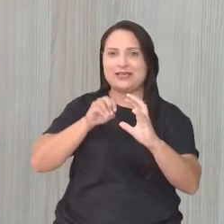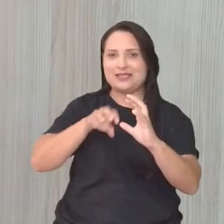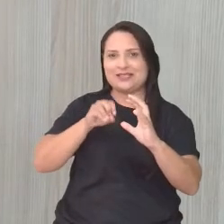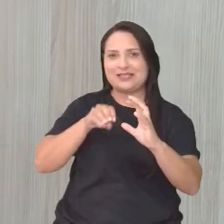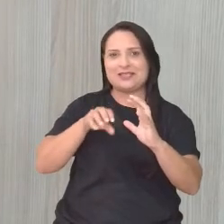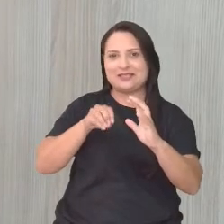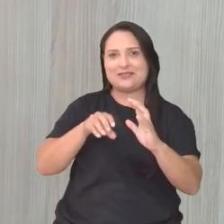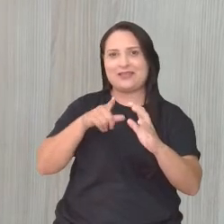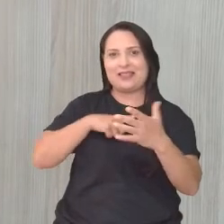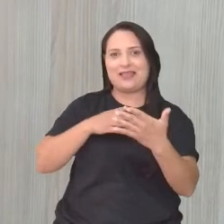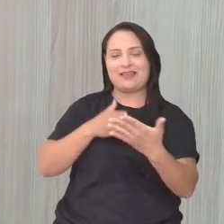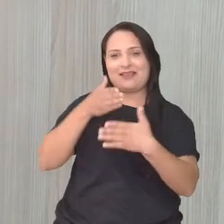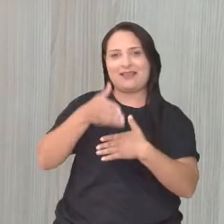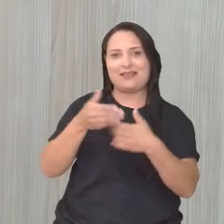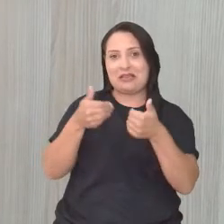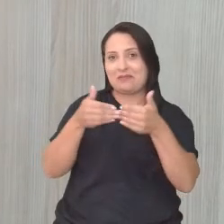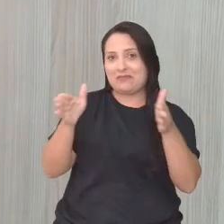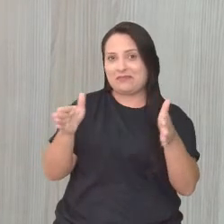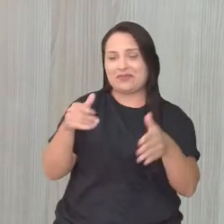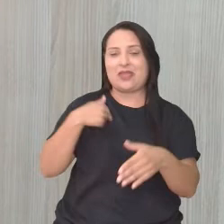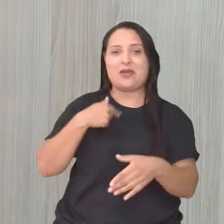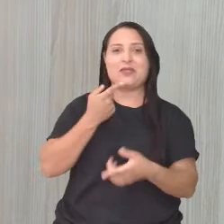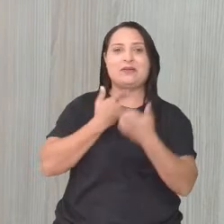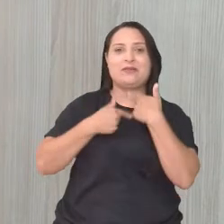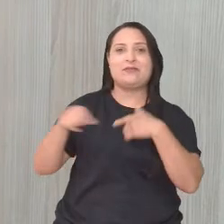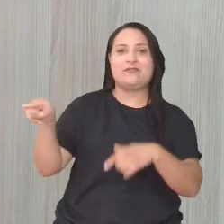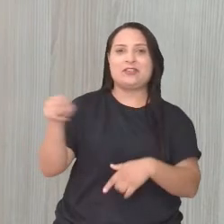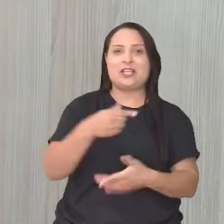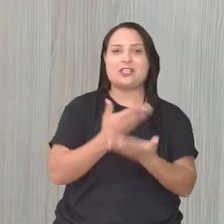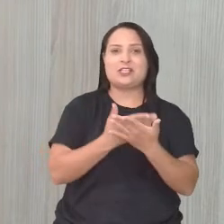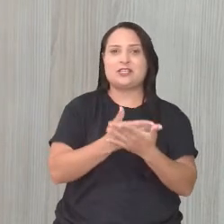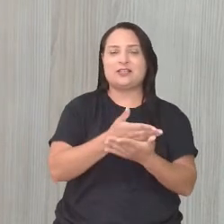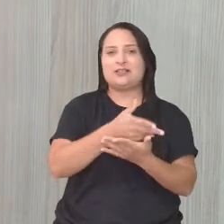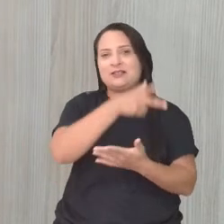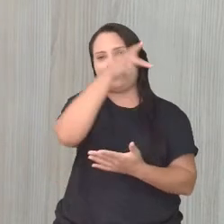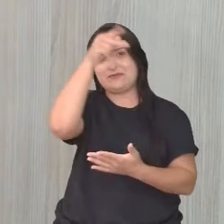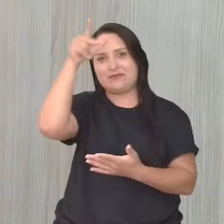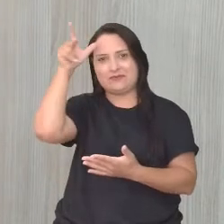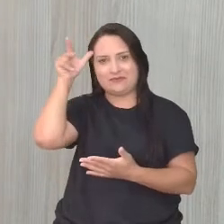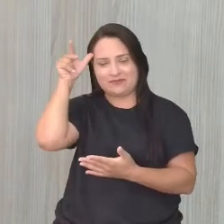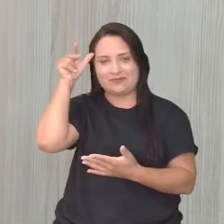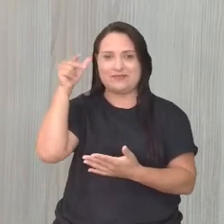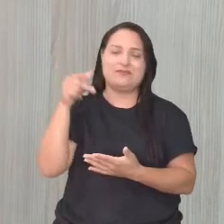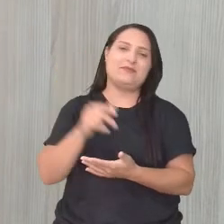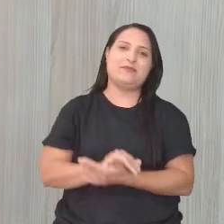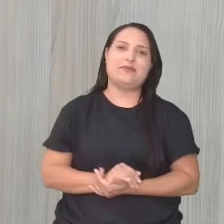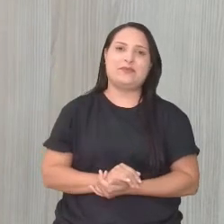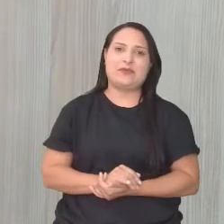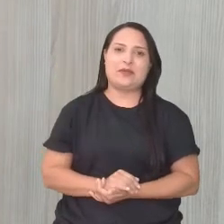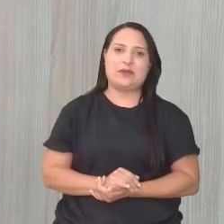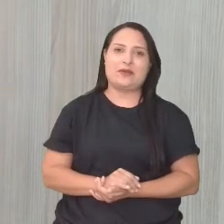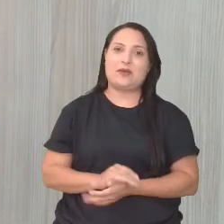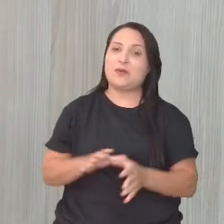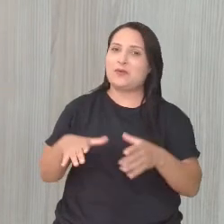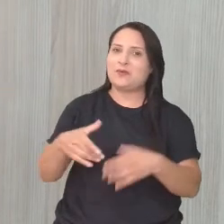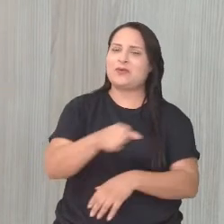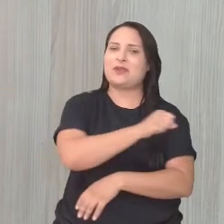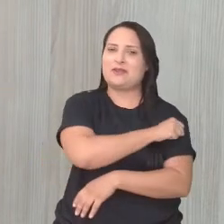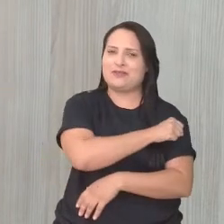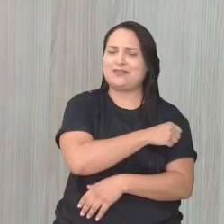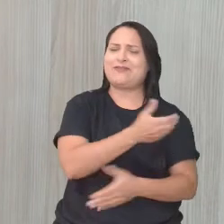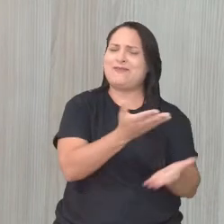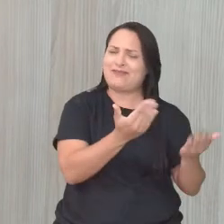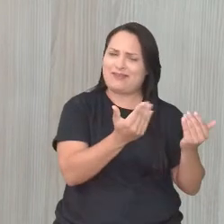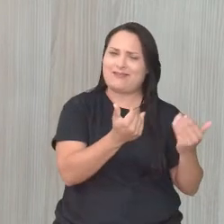aberto, e eu espero que você, estudante da rede, meu queridíssimo oitavo ano, oitavo ano, vem aqui